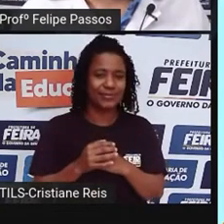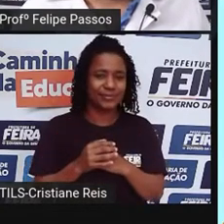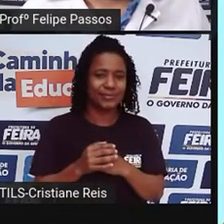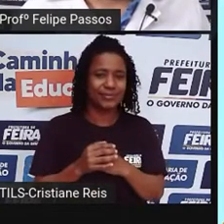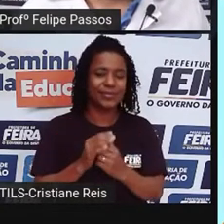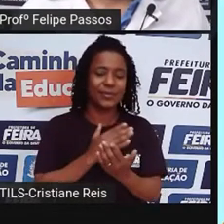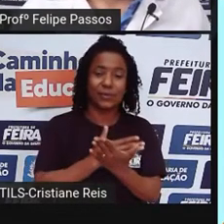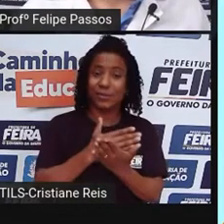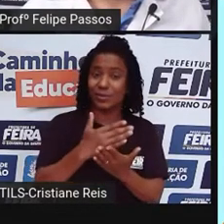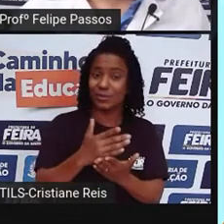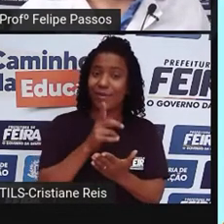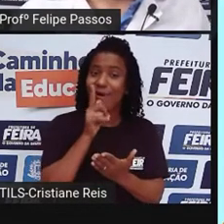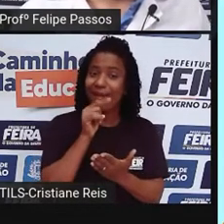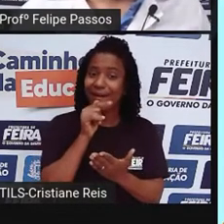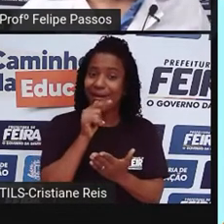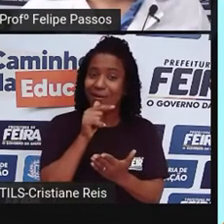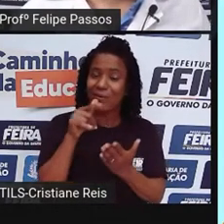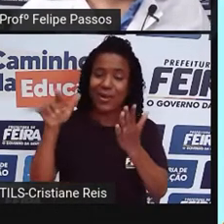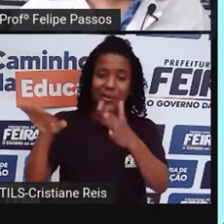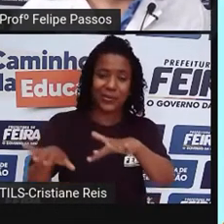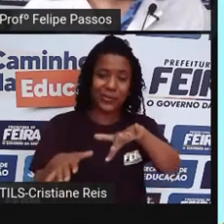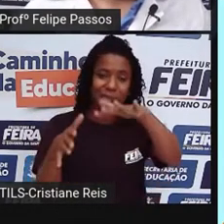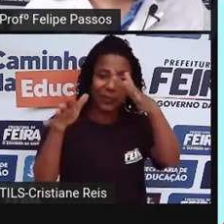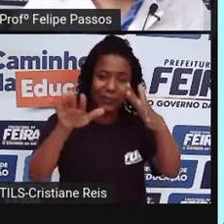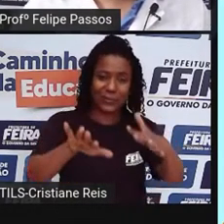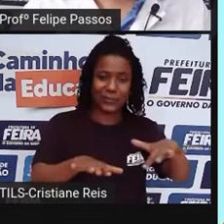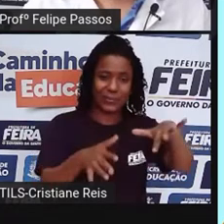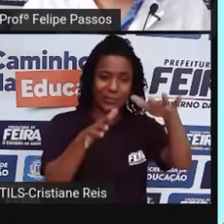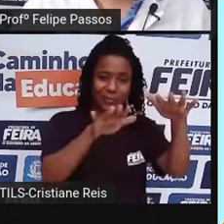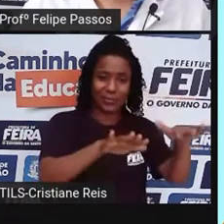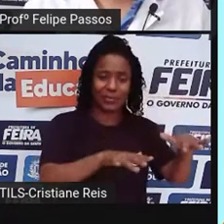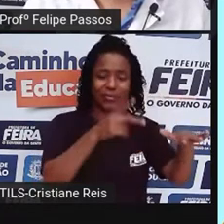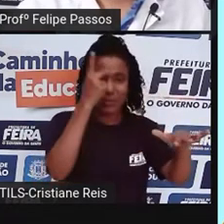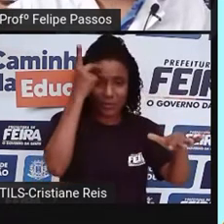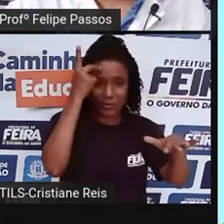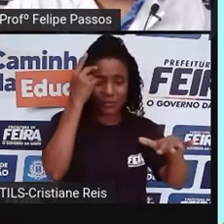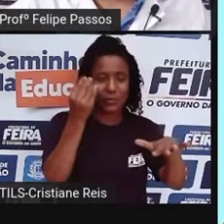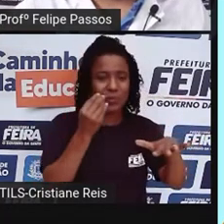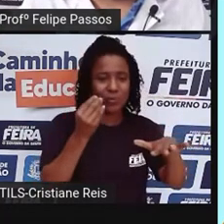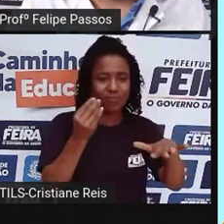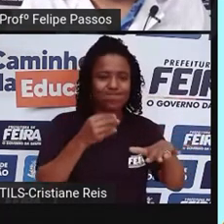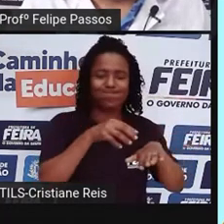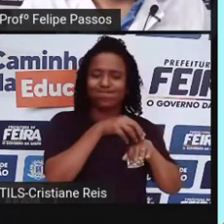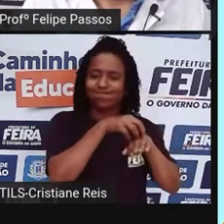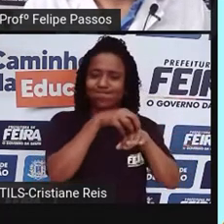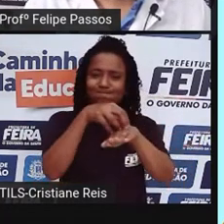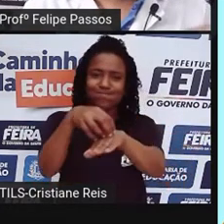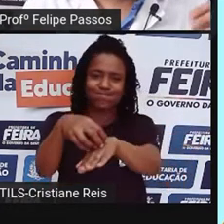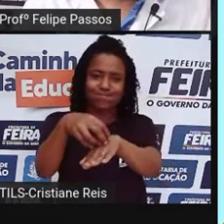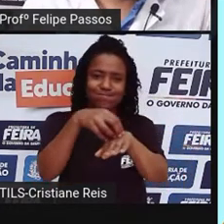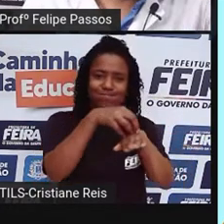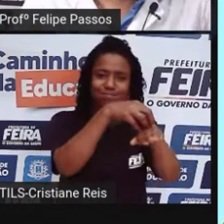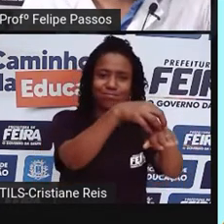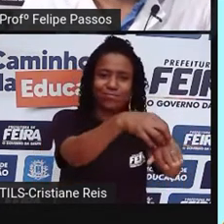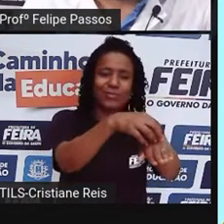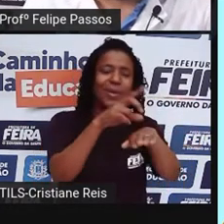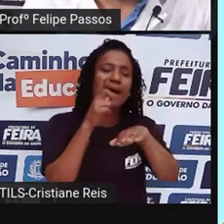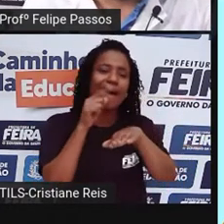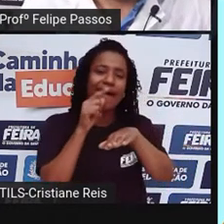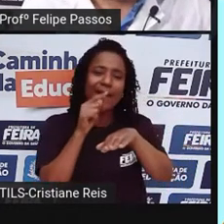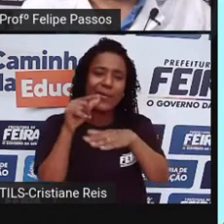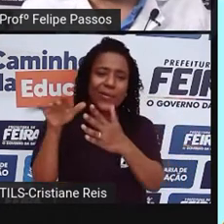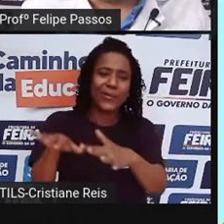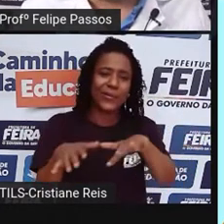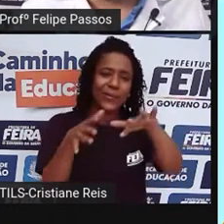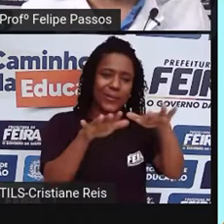pelas águas. Então, os seres humanos perceberam que às vezes precisavam atravessar um rio, precisavam ir pescar,